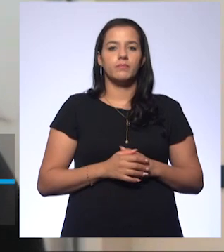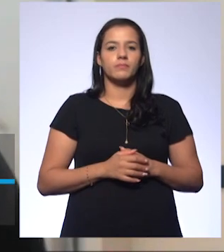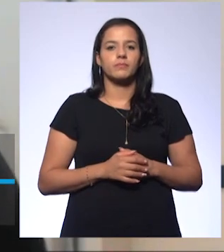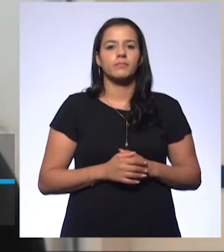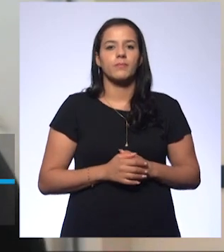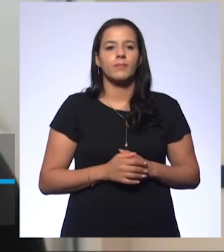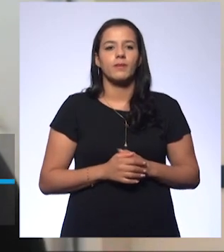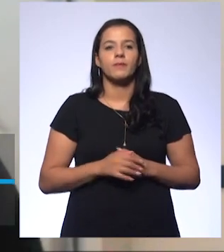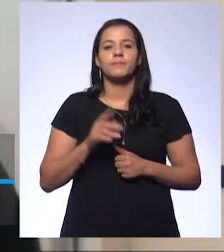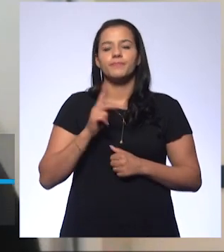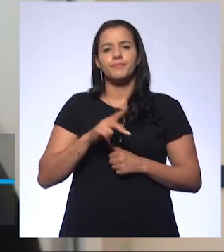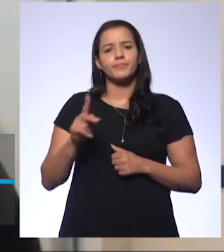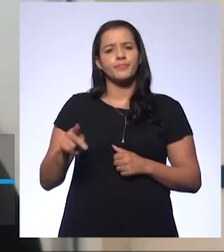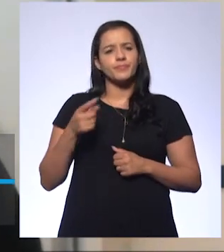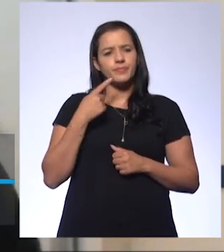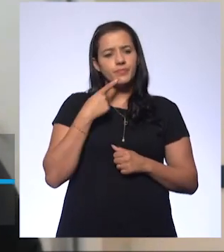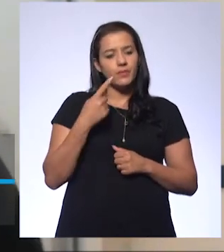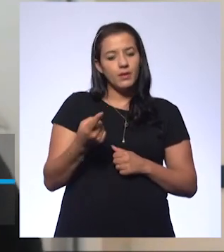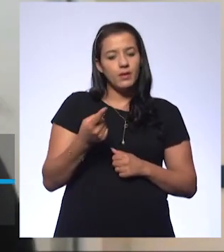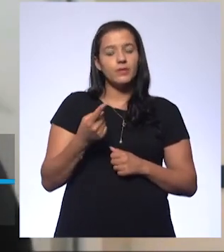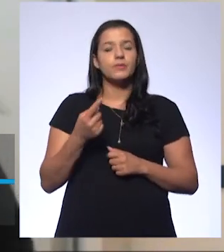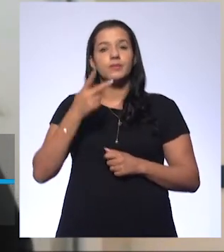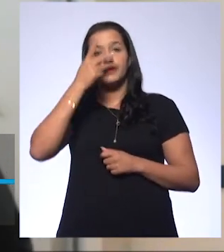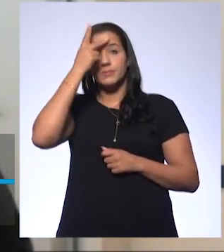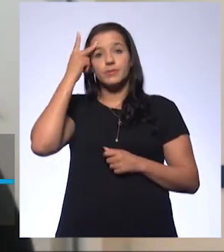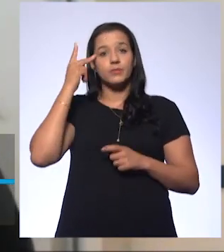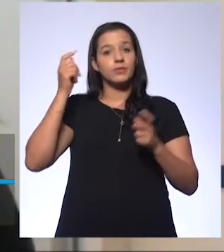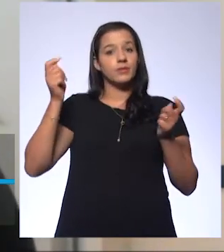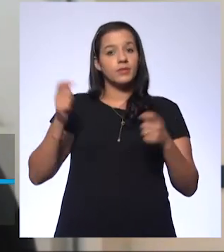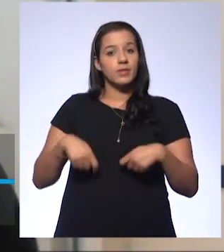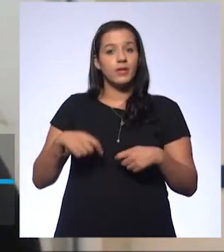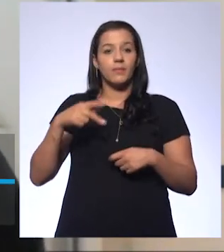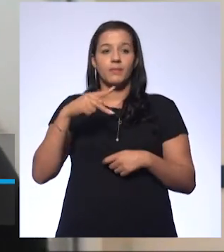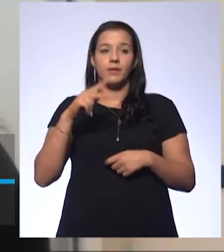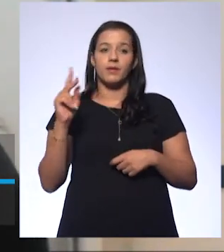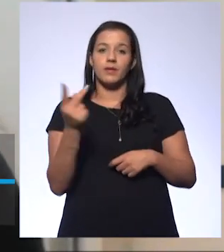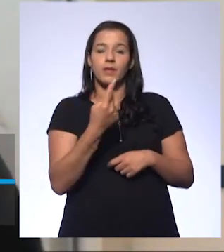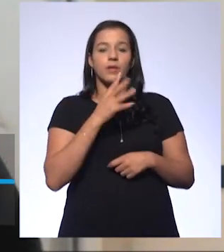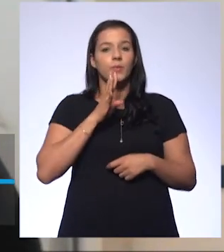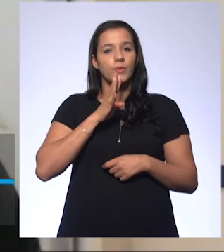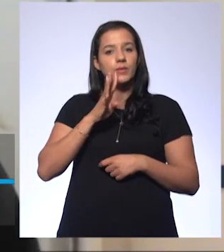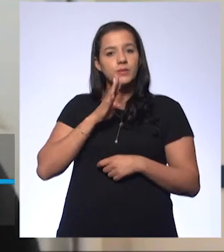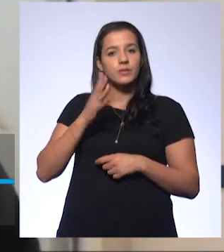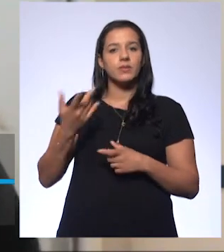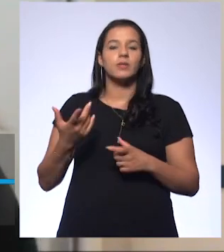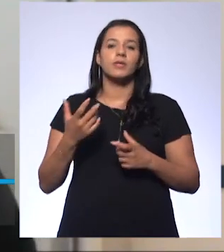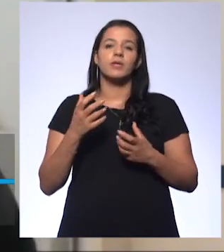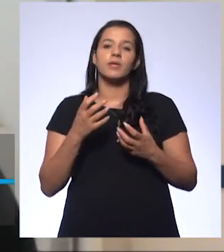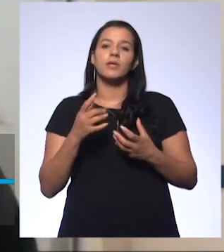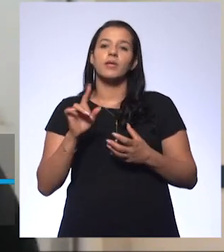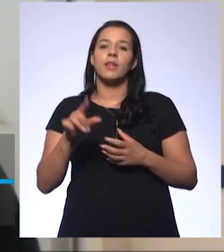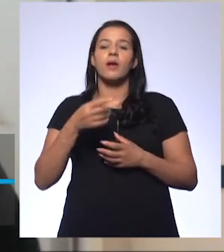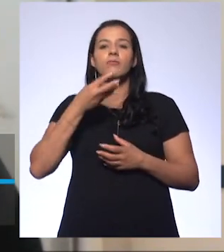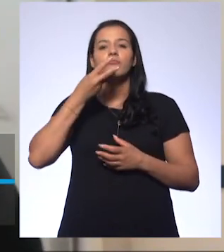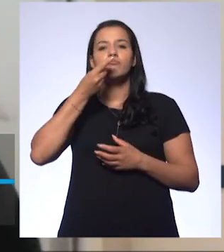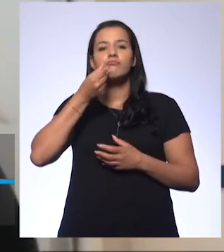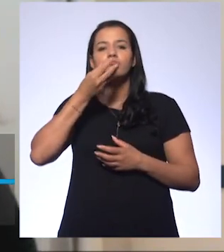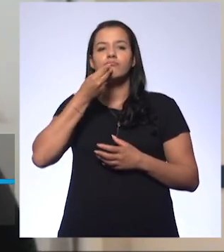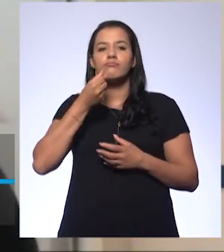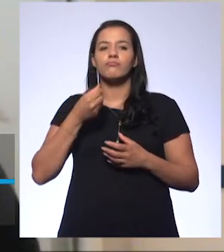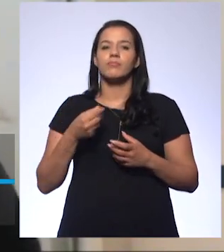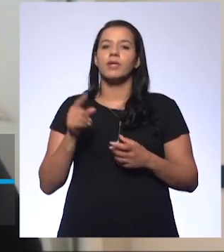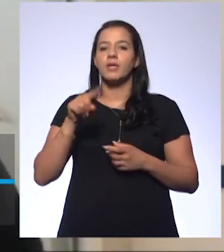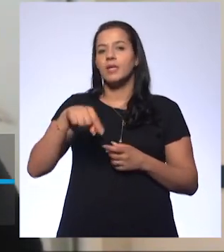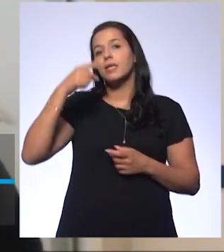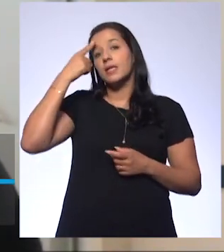O professor também falou sobre as pessoas poderem medir o pH ou conhecer o pH, acidez, com o paladar. Ele